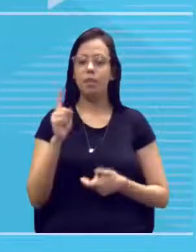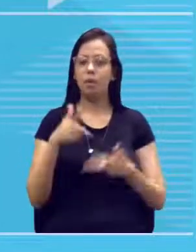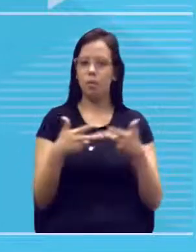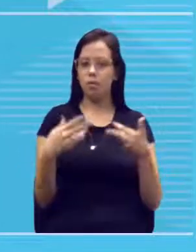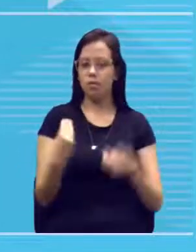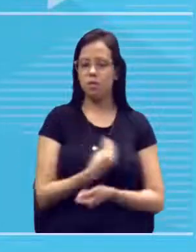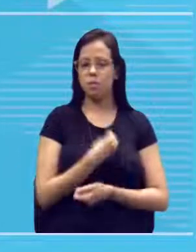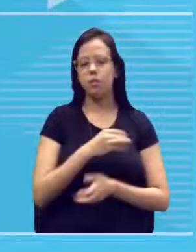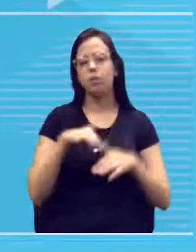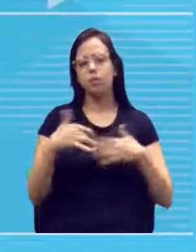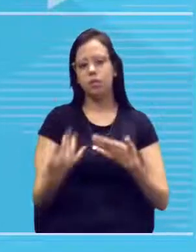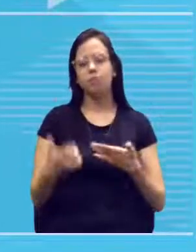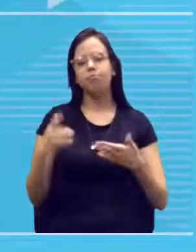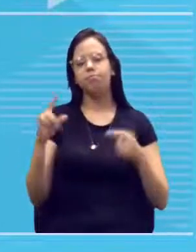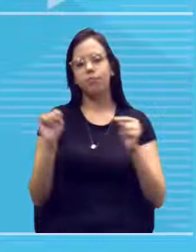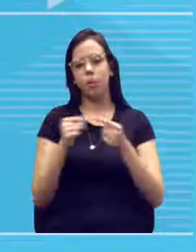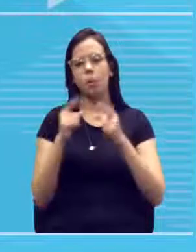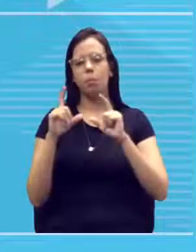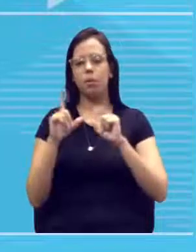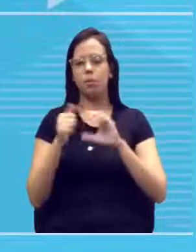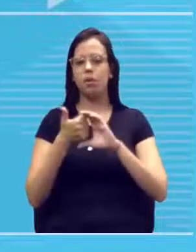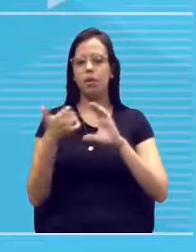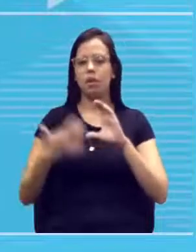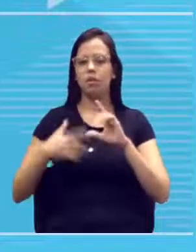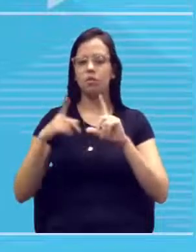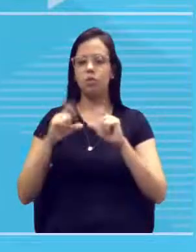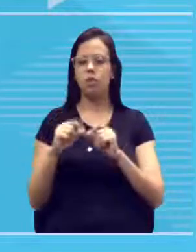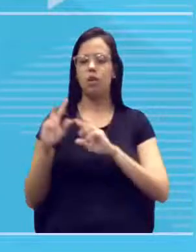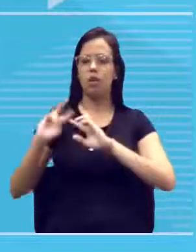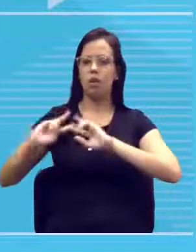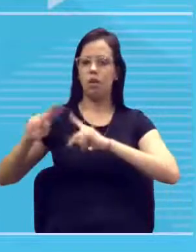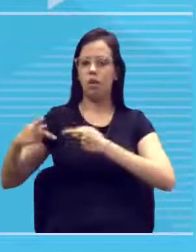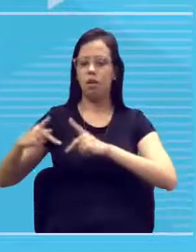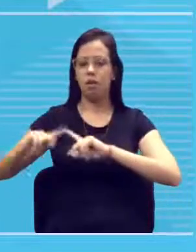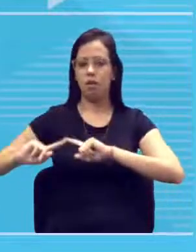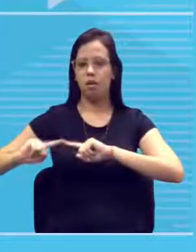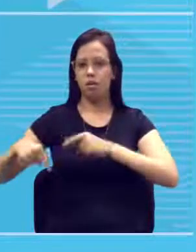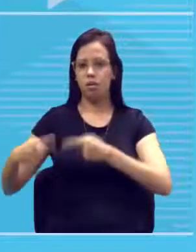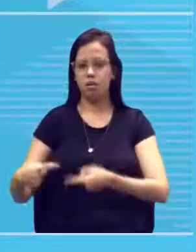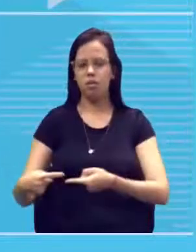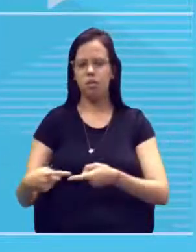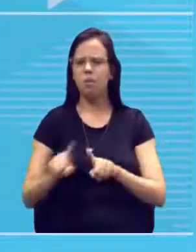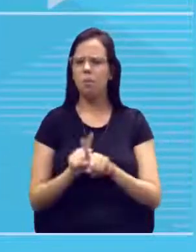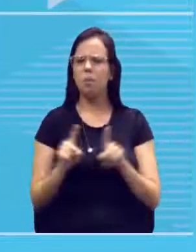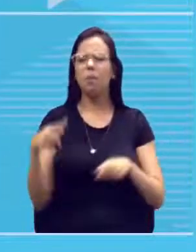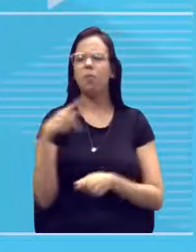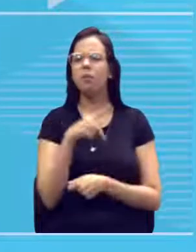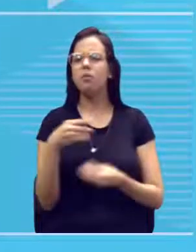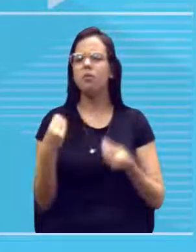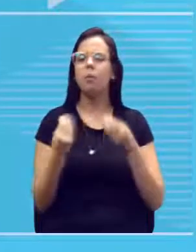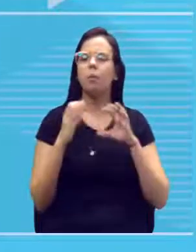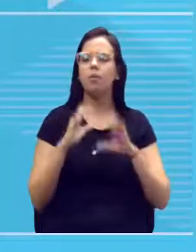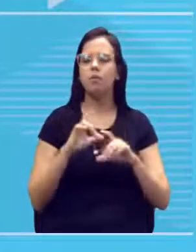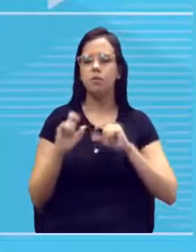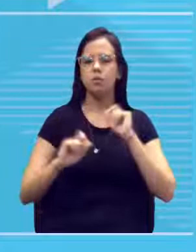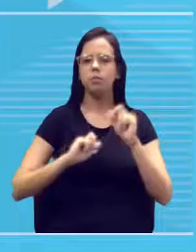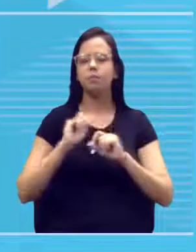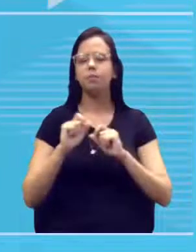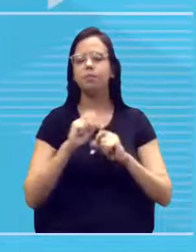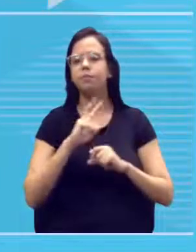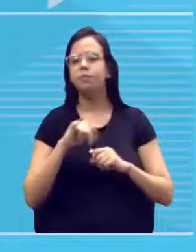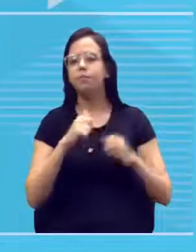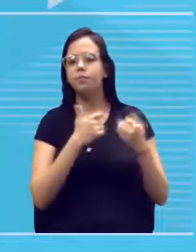vivo, ele vai atender essa característica chamada da hereditariedade. Oxe, professor, mas como assim? O que que ela vai falar?